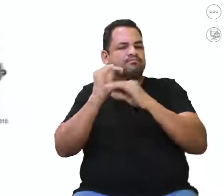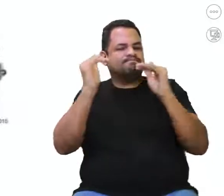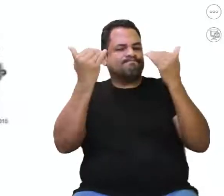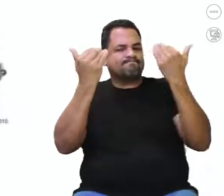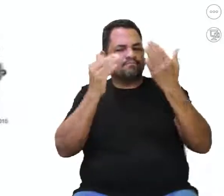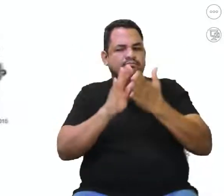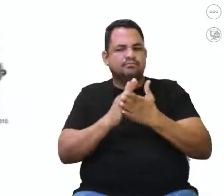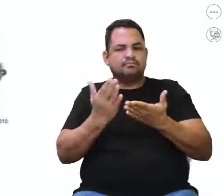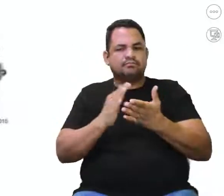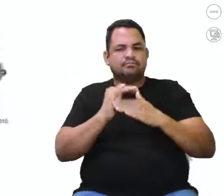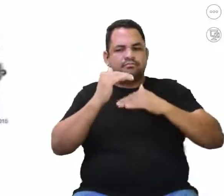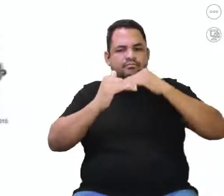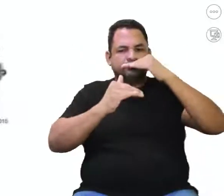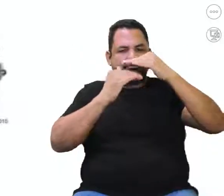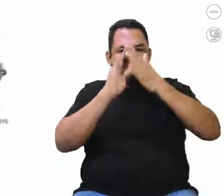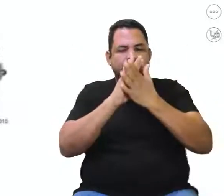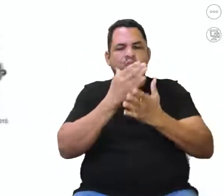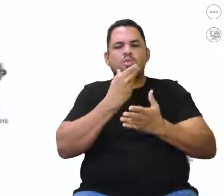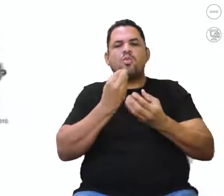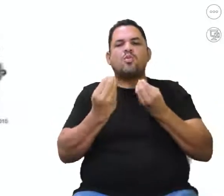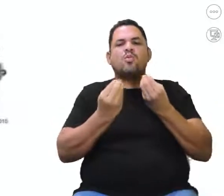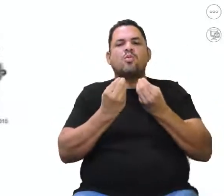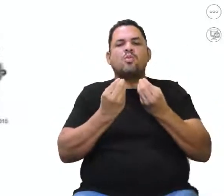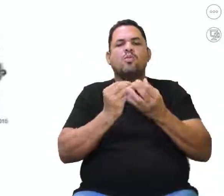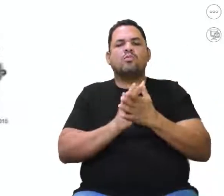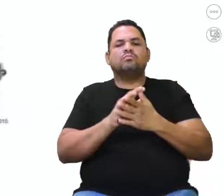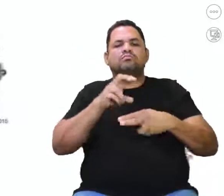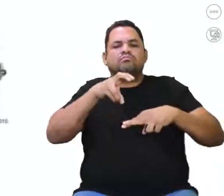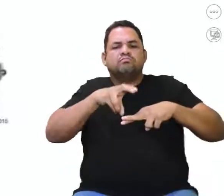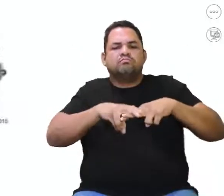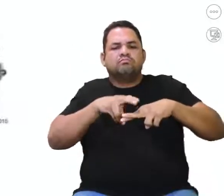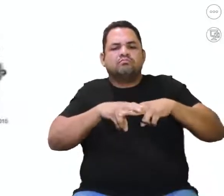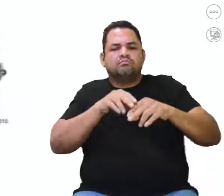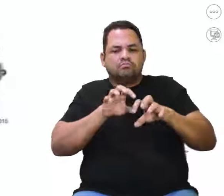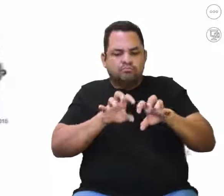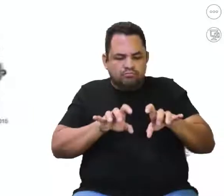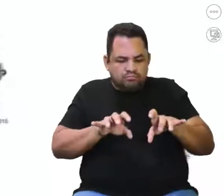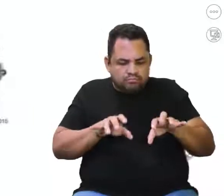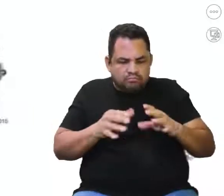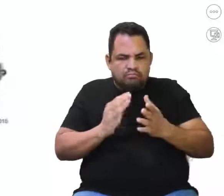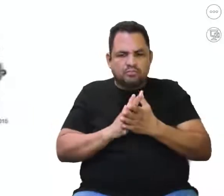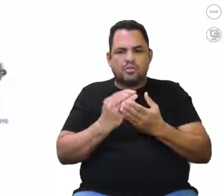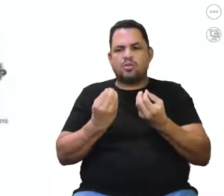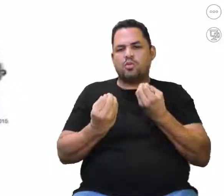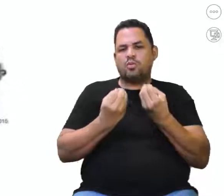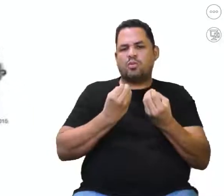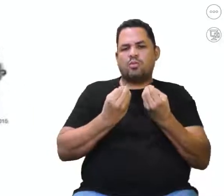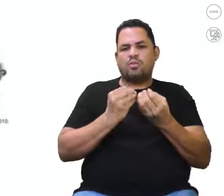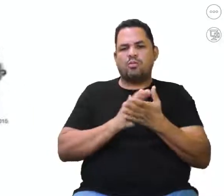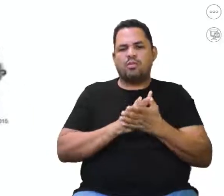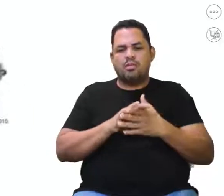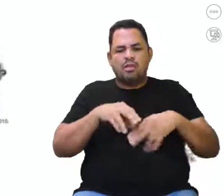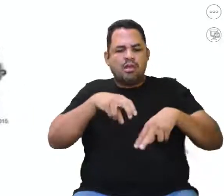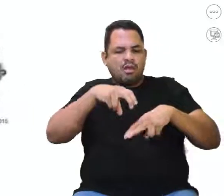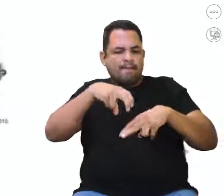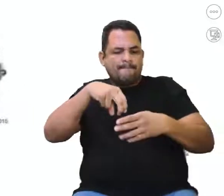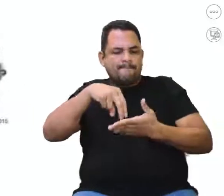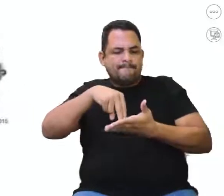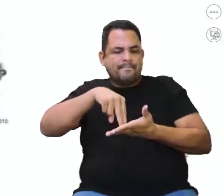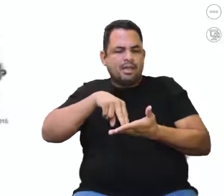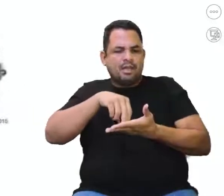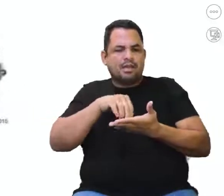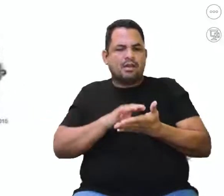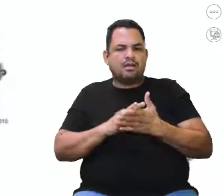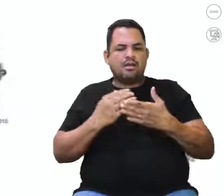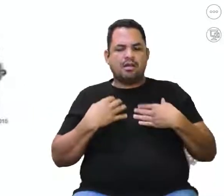é essa evolução do homem, como que ele está ali sentado no computador, como que está a questão das pernas dele, olha a